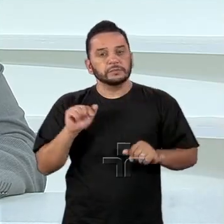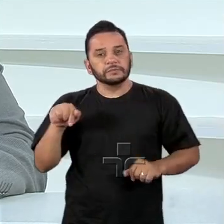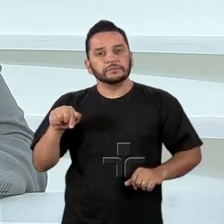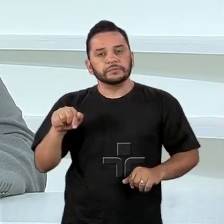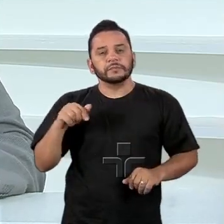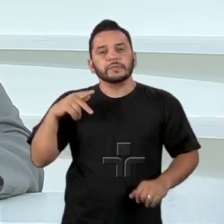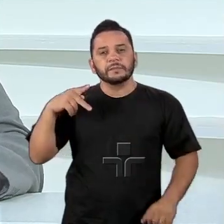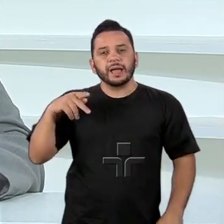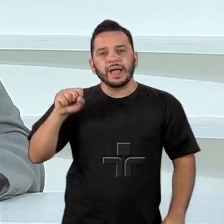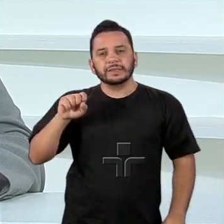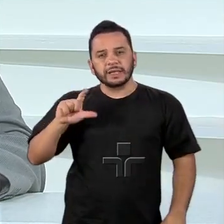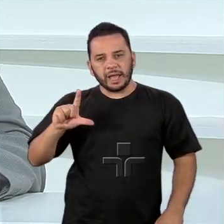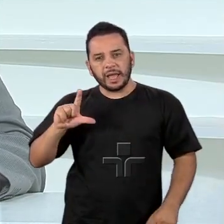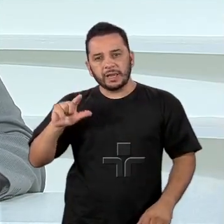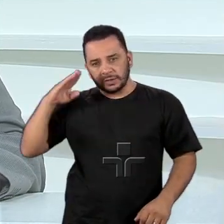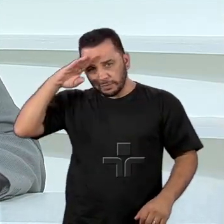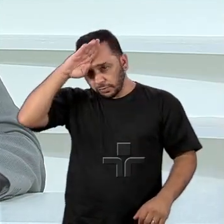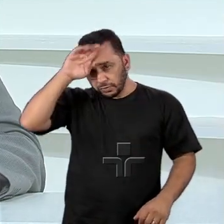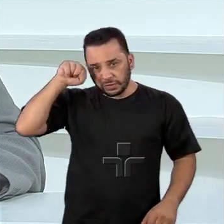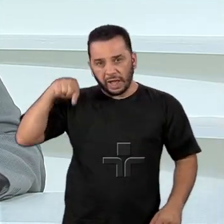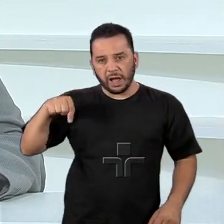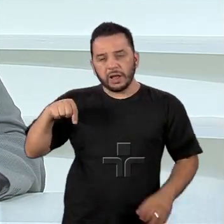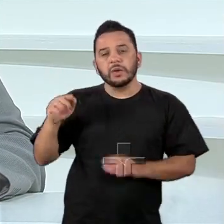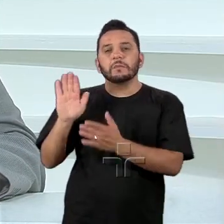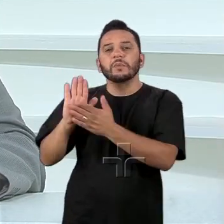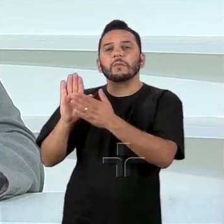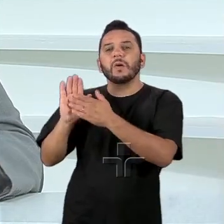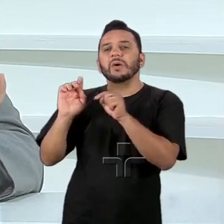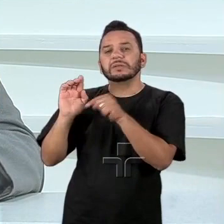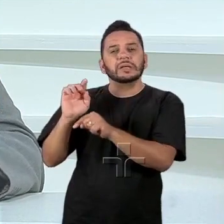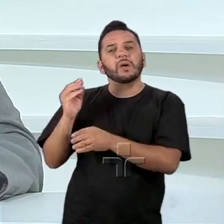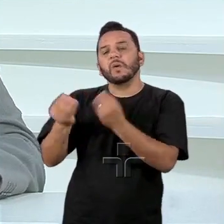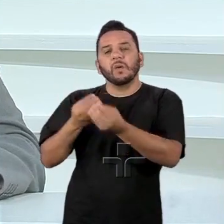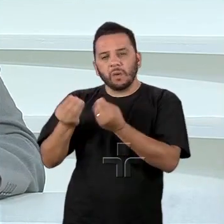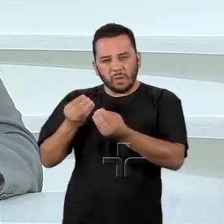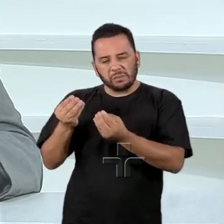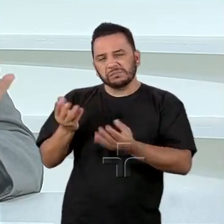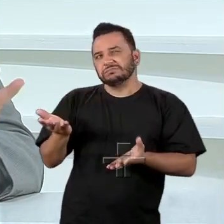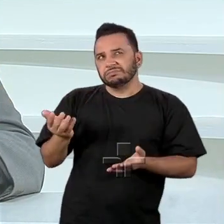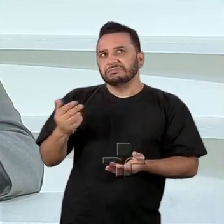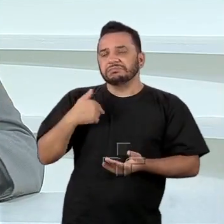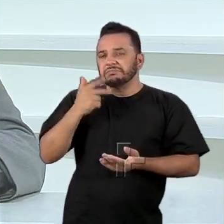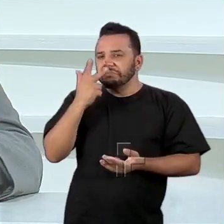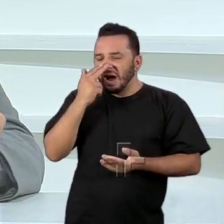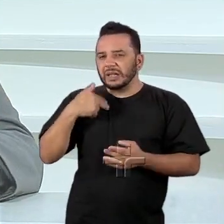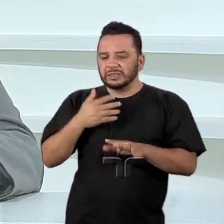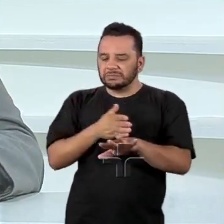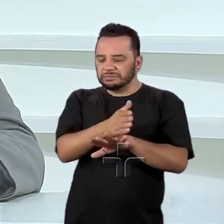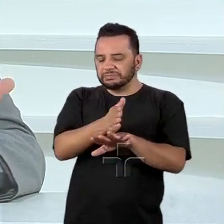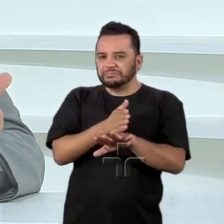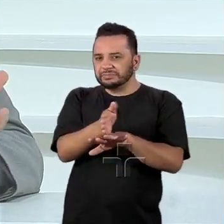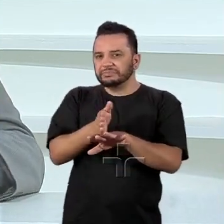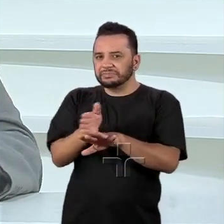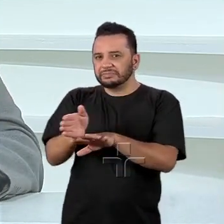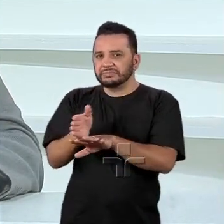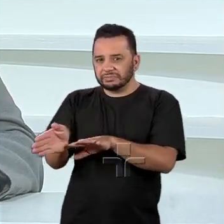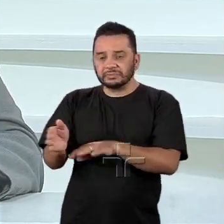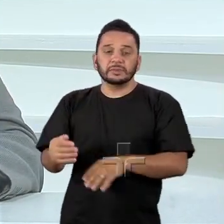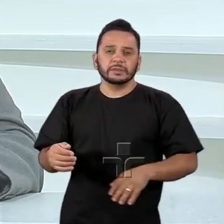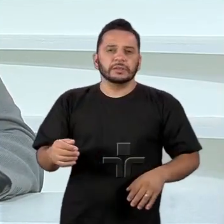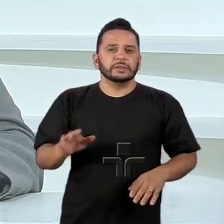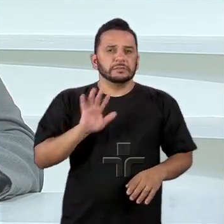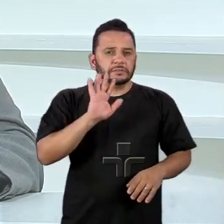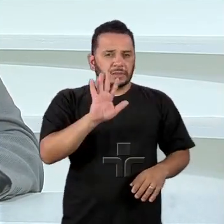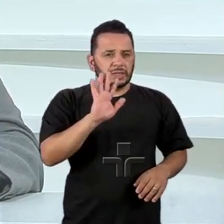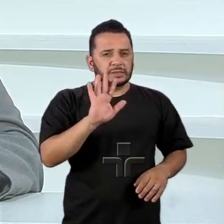candidato Bolsonaro, de fato é uma proposta muito fluida, ainda não há grandes... Há declarações esparsas que mais